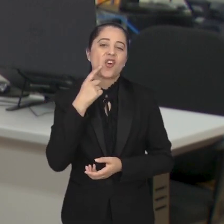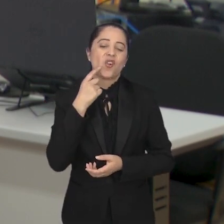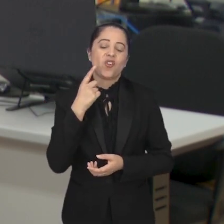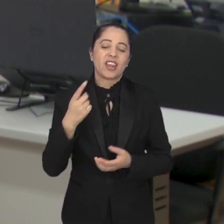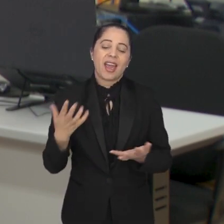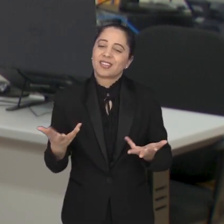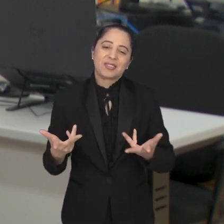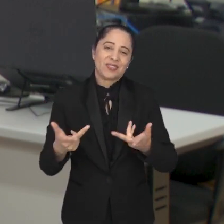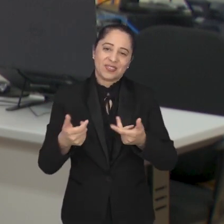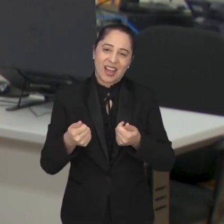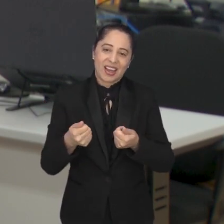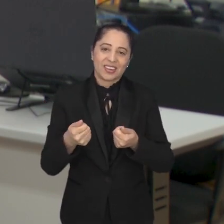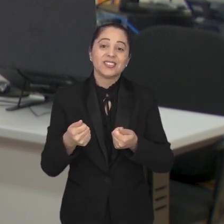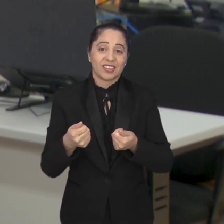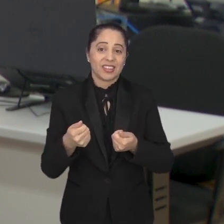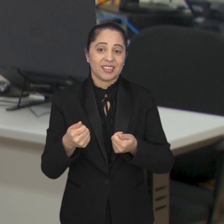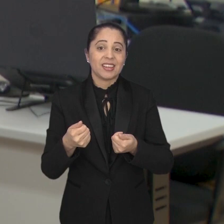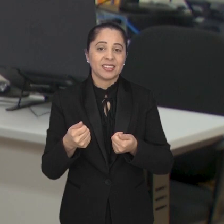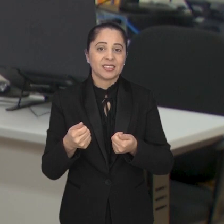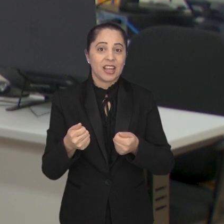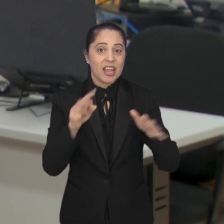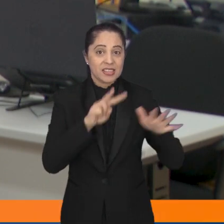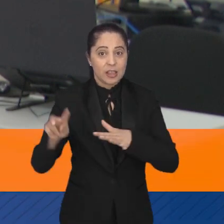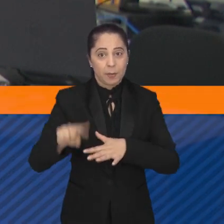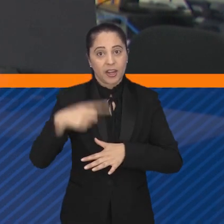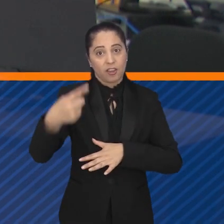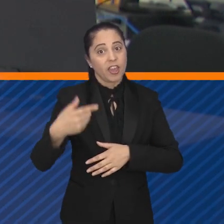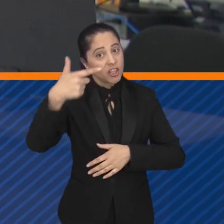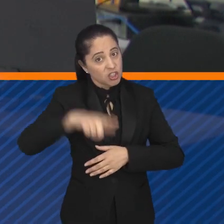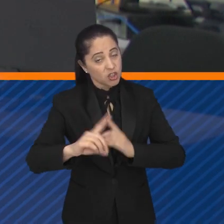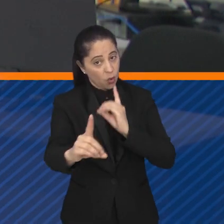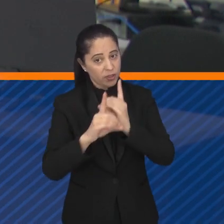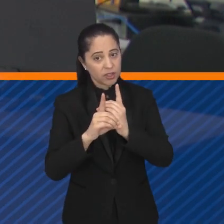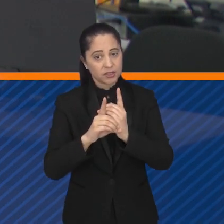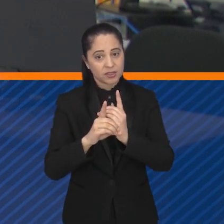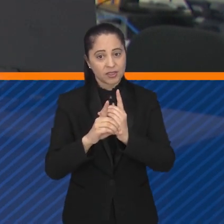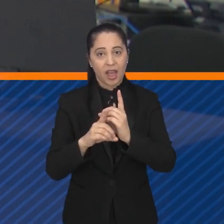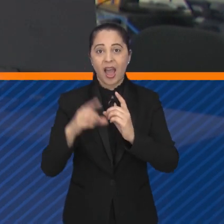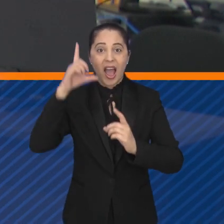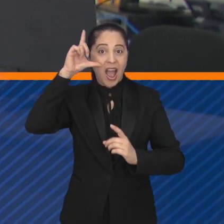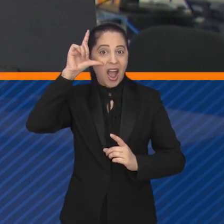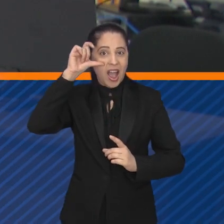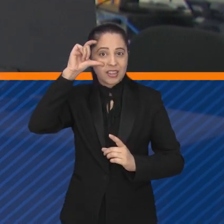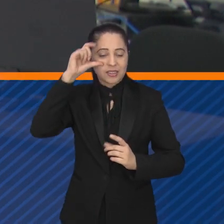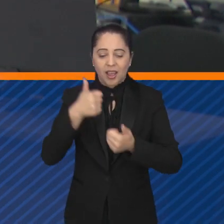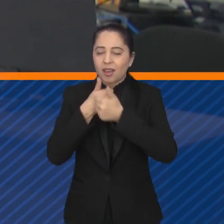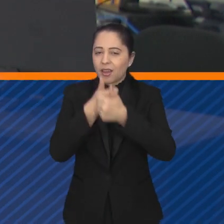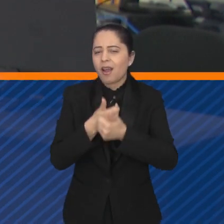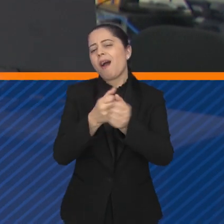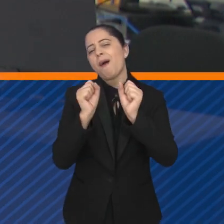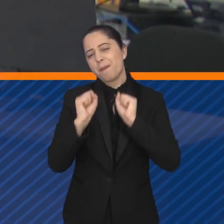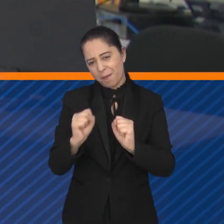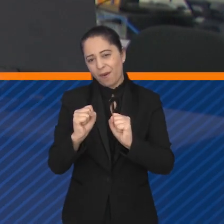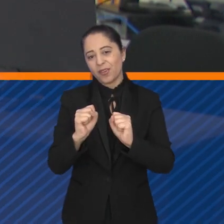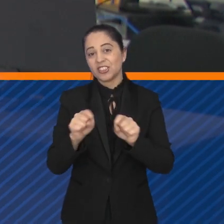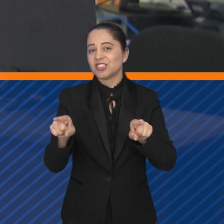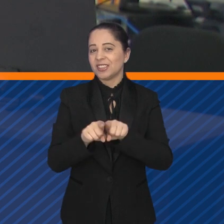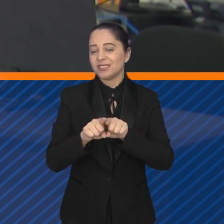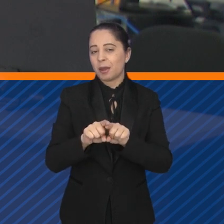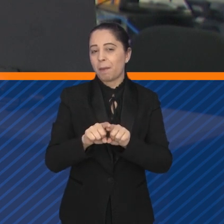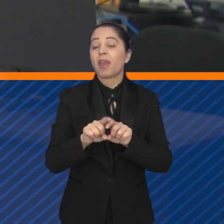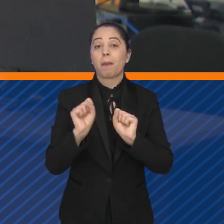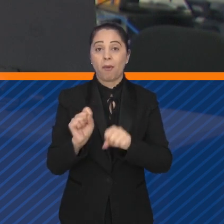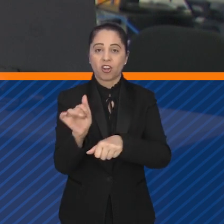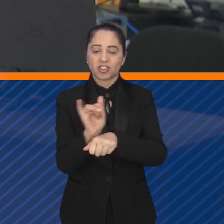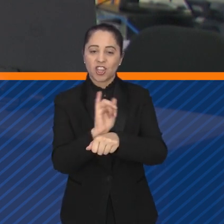todos e a gente volta a se encontrar na semana que vem. Não se esquece de seguir a gente no Instagram arroba tvcâmara sjc e